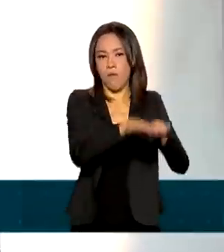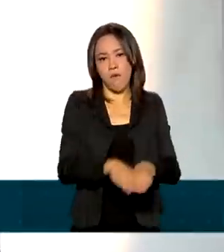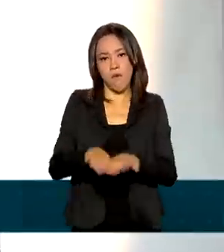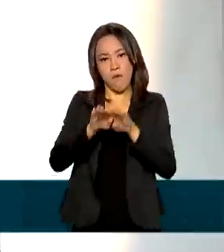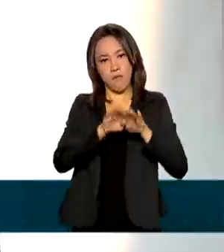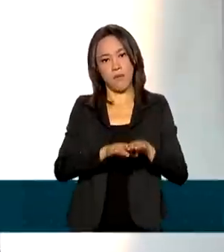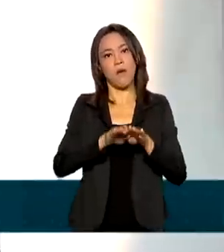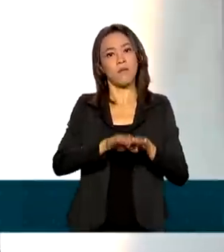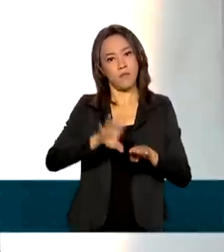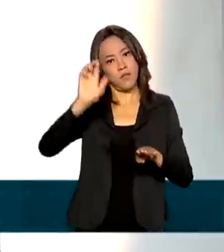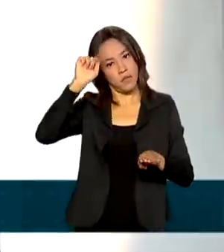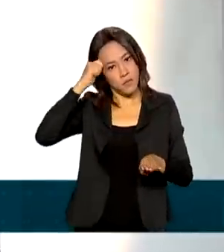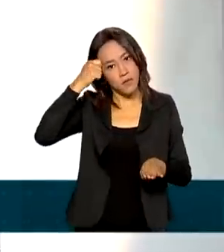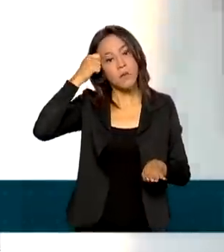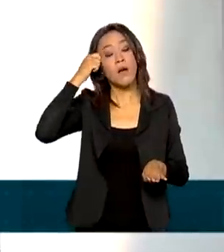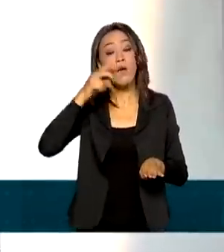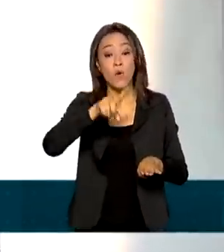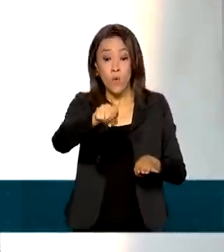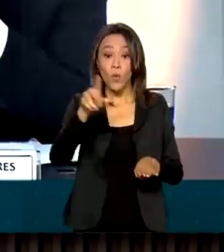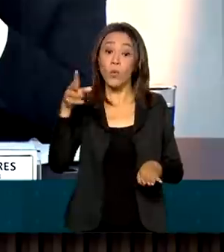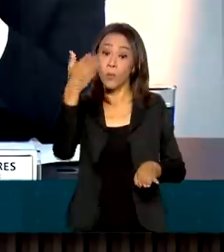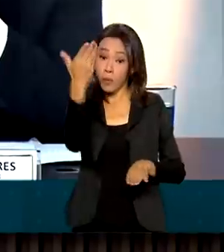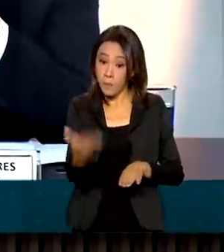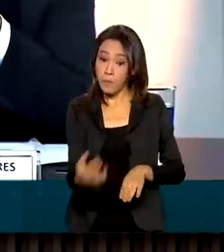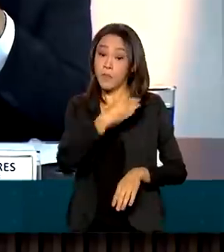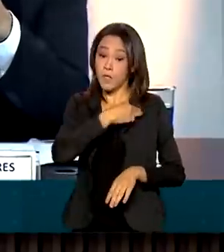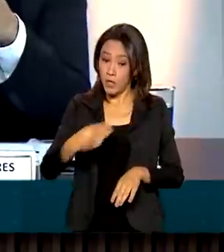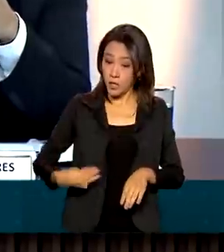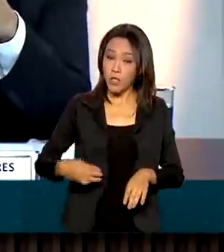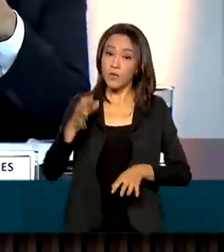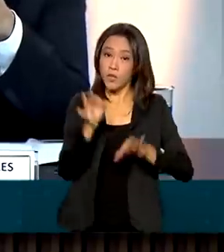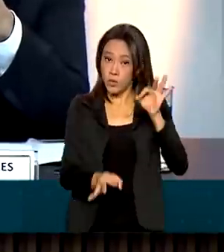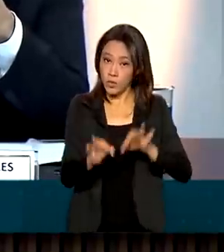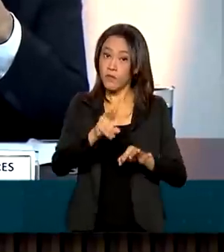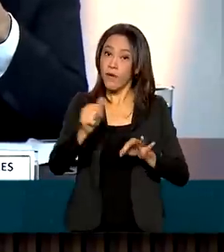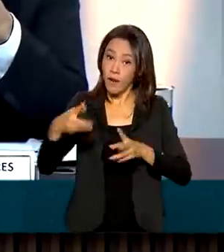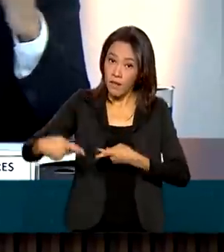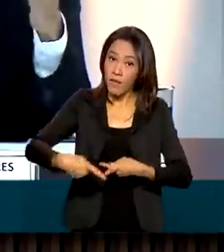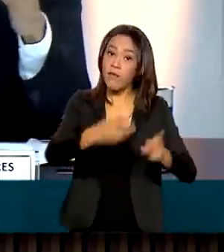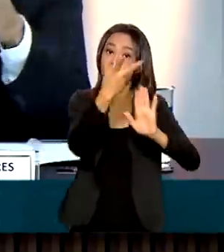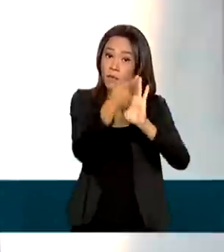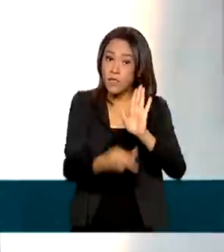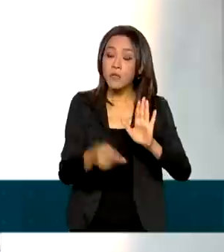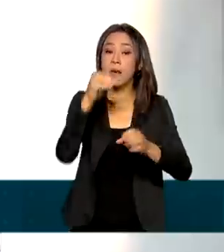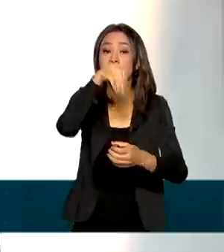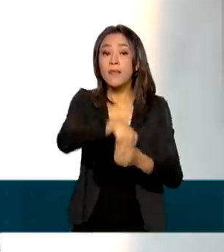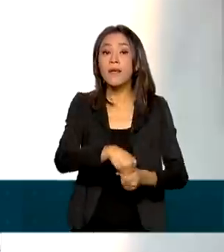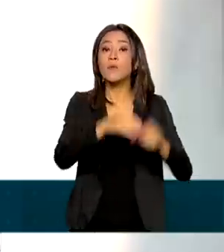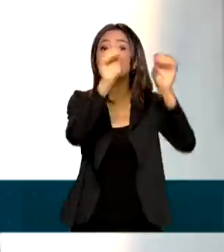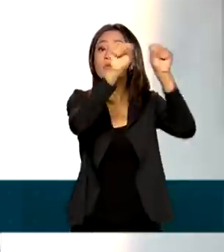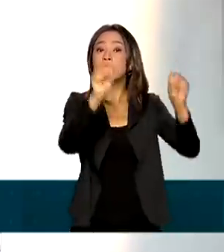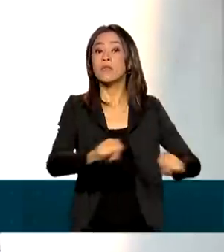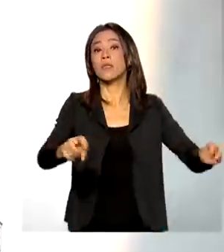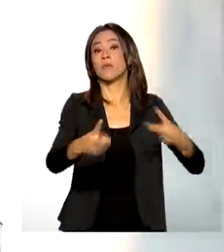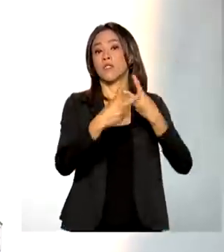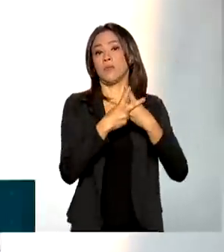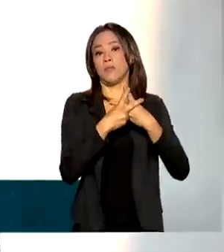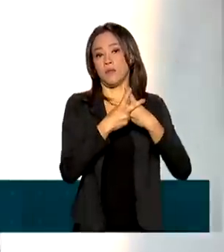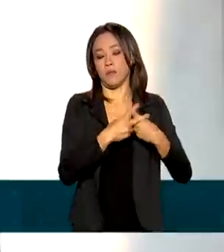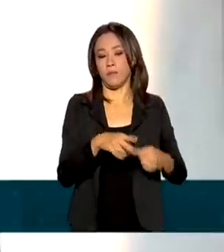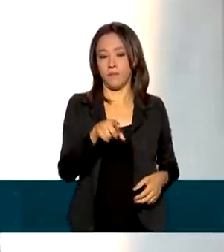Justiça ainda vai levar esse projeto para dentro do sistema prisional brasileiro. Formação de profissionais